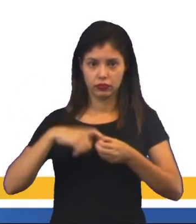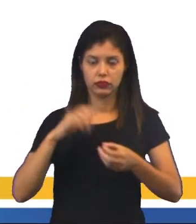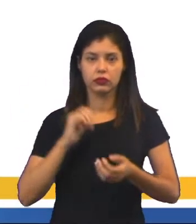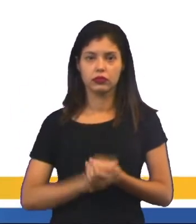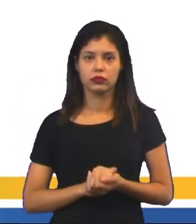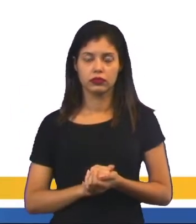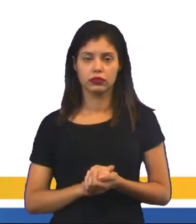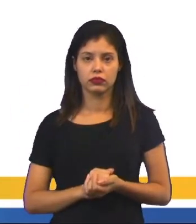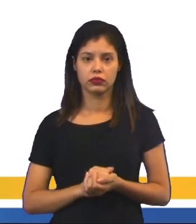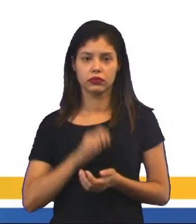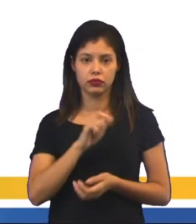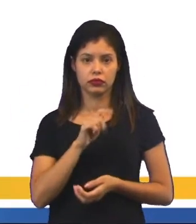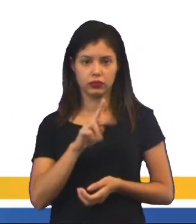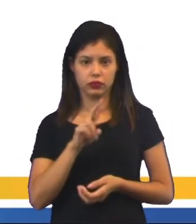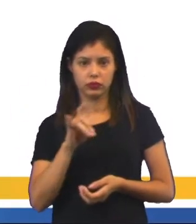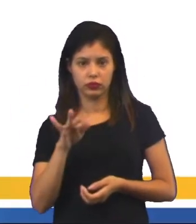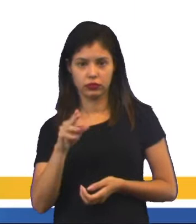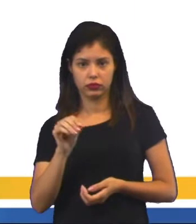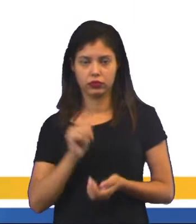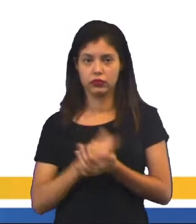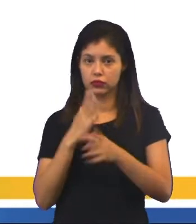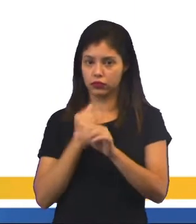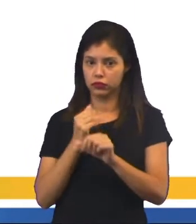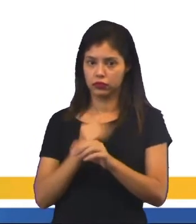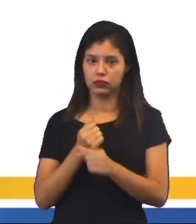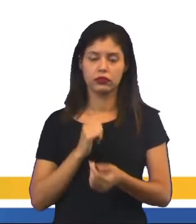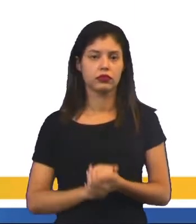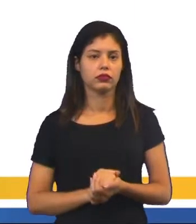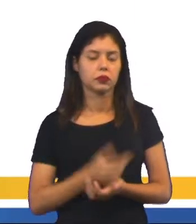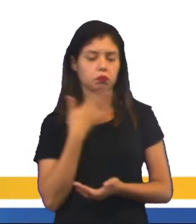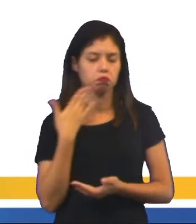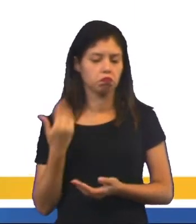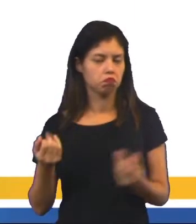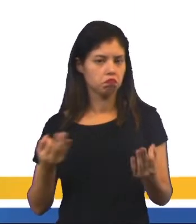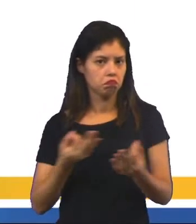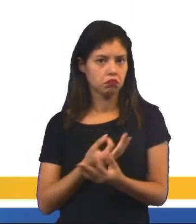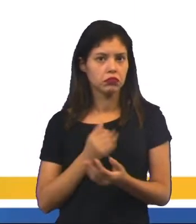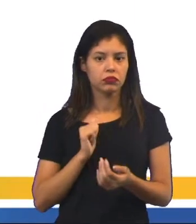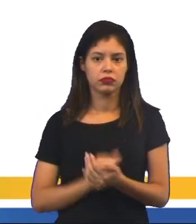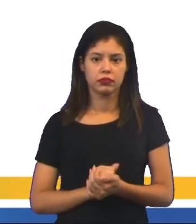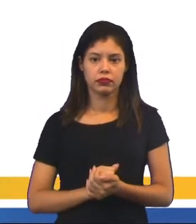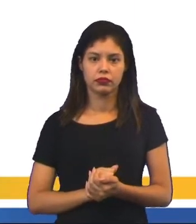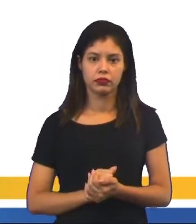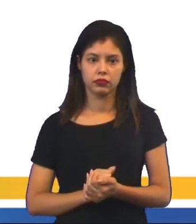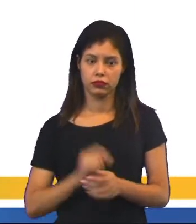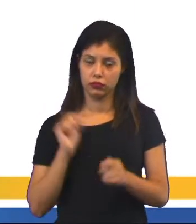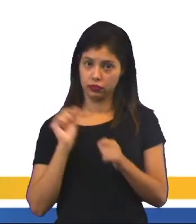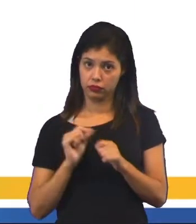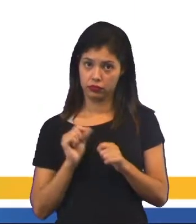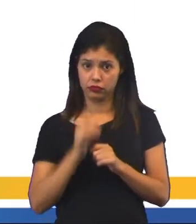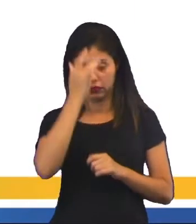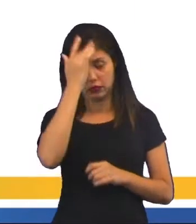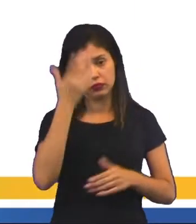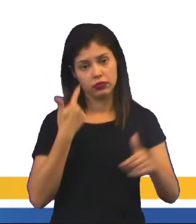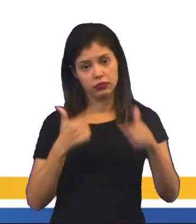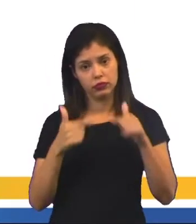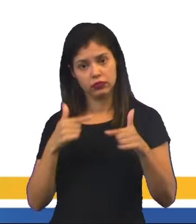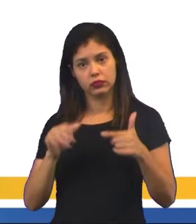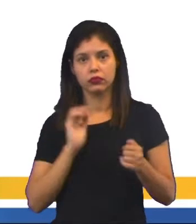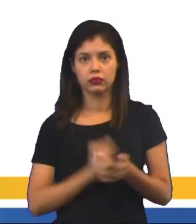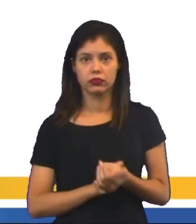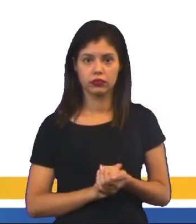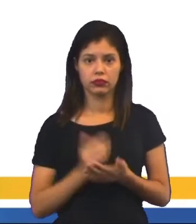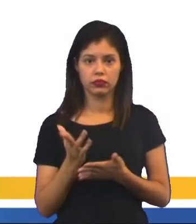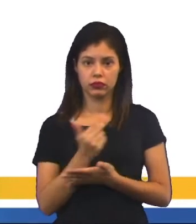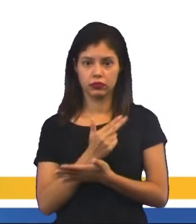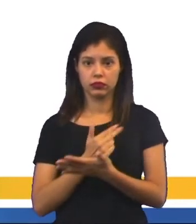sendo adquirido e vem sendo somado para aperfeiçoar e ou facilitar o trabalho com